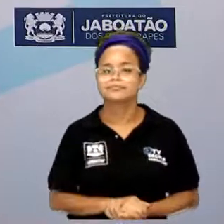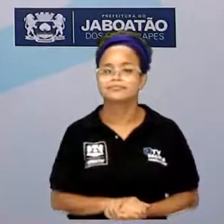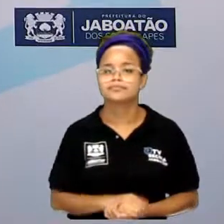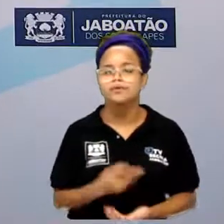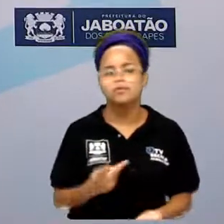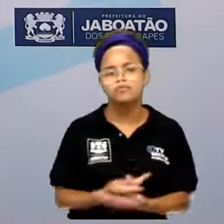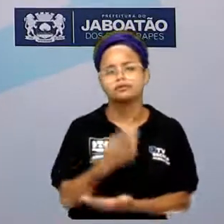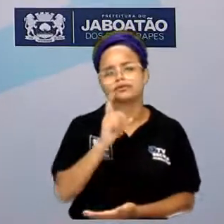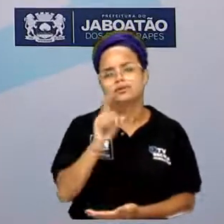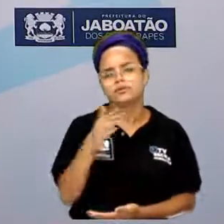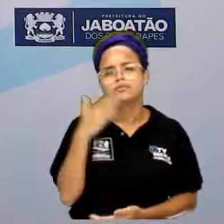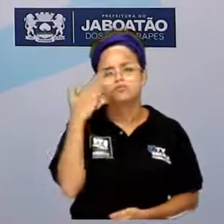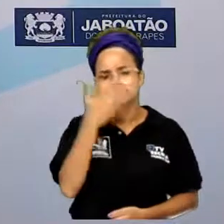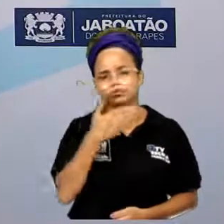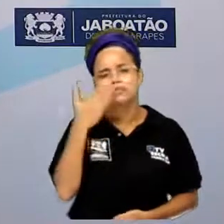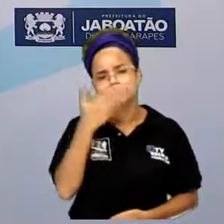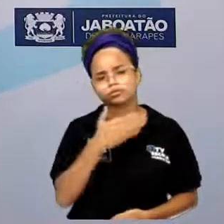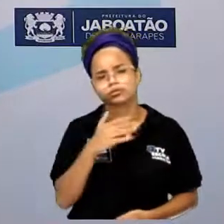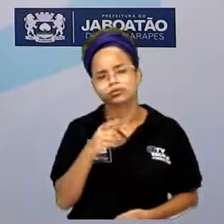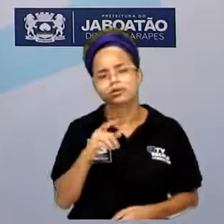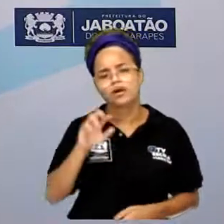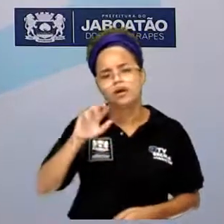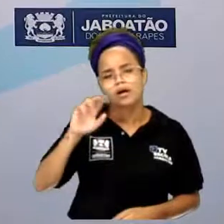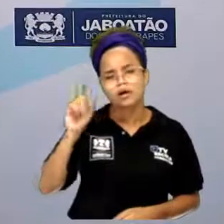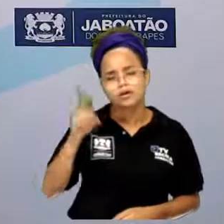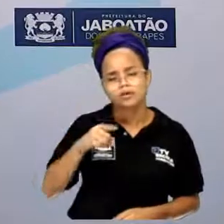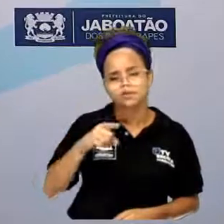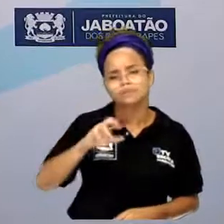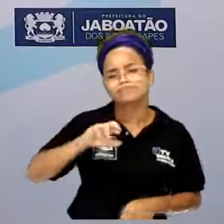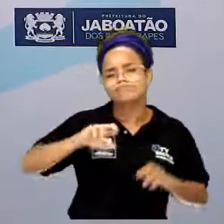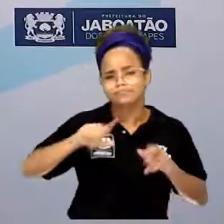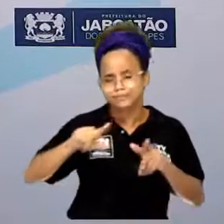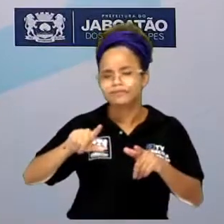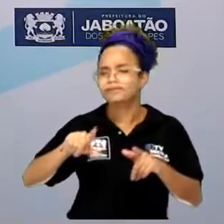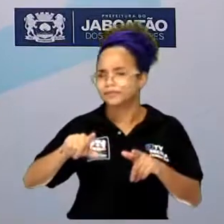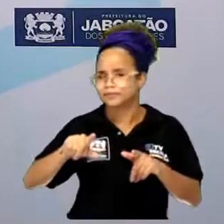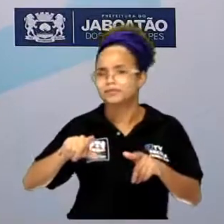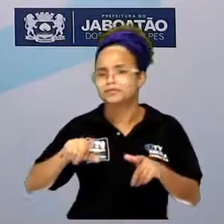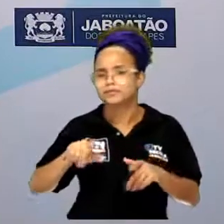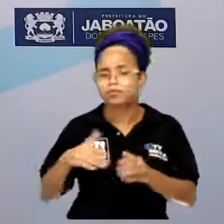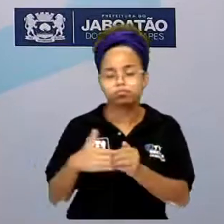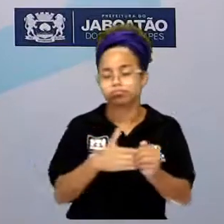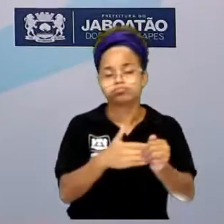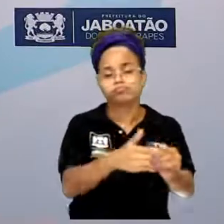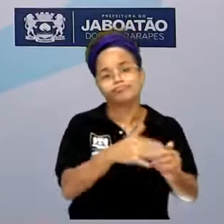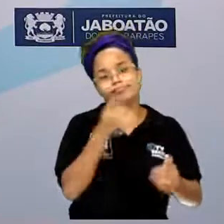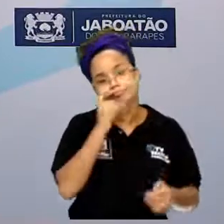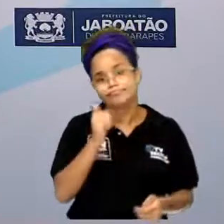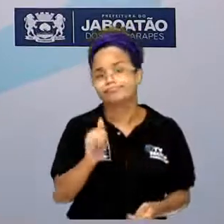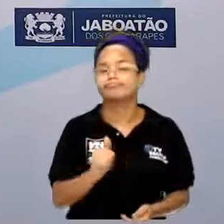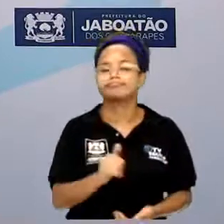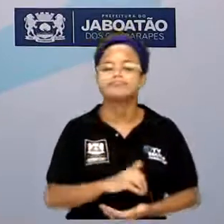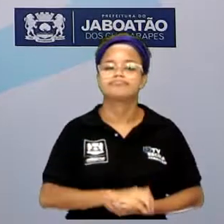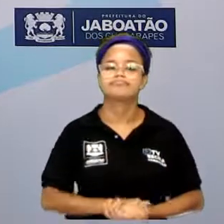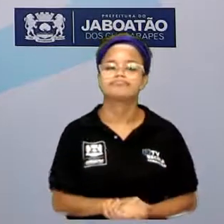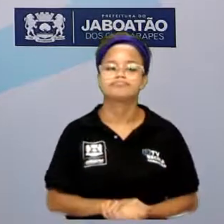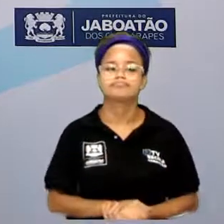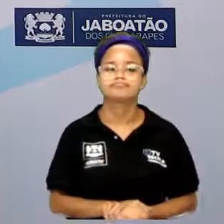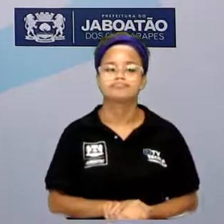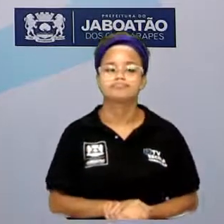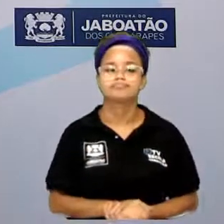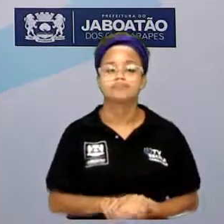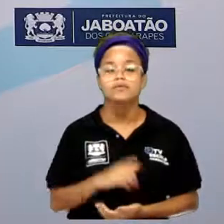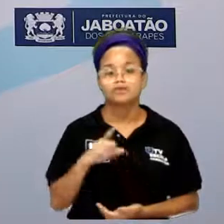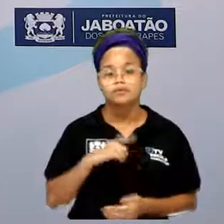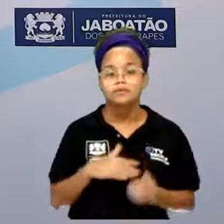açúcar, que é um componente orgânico. É outra coisa, não vai conduzir a eletricidade. Mas a gente